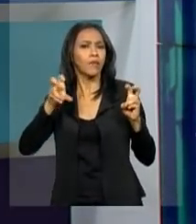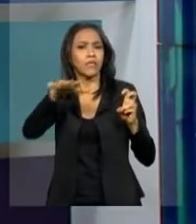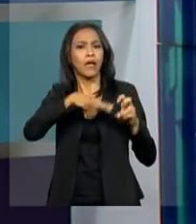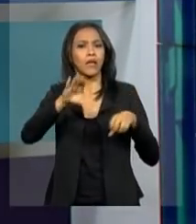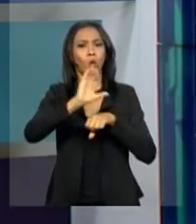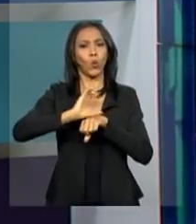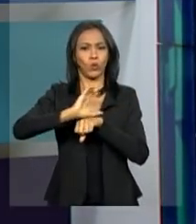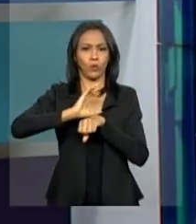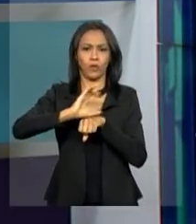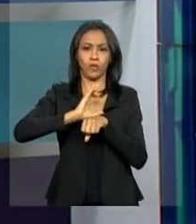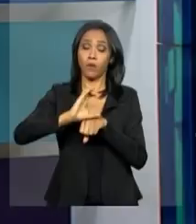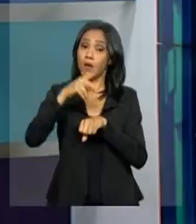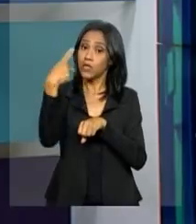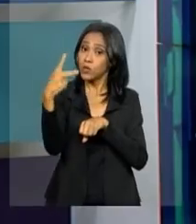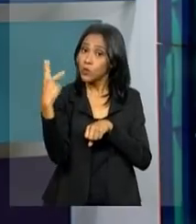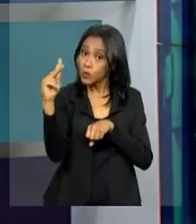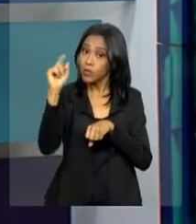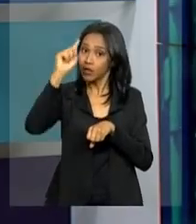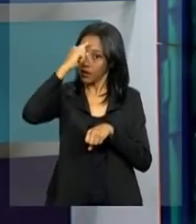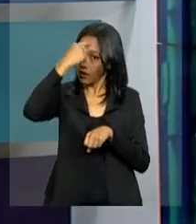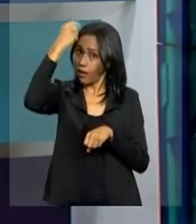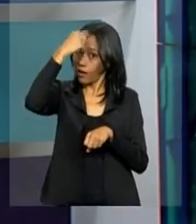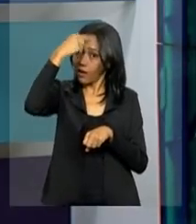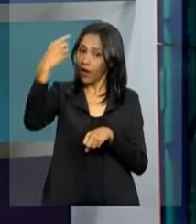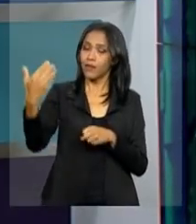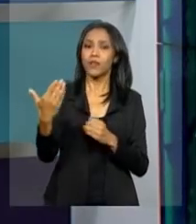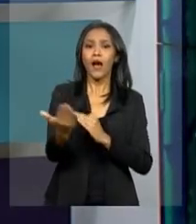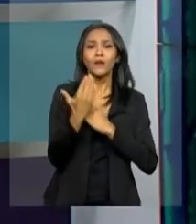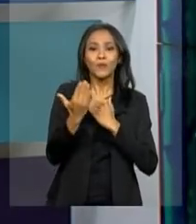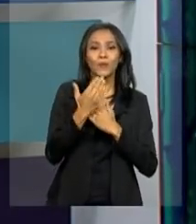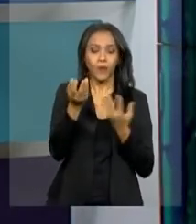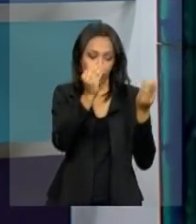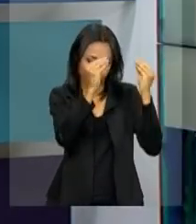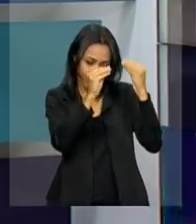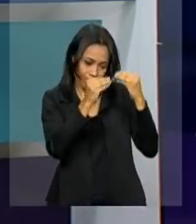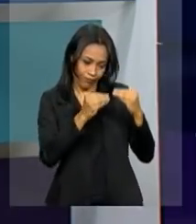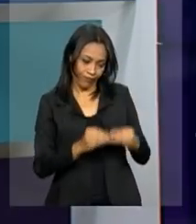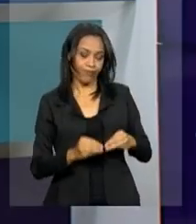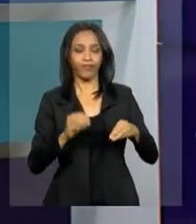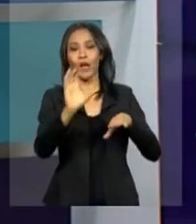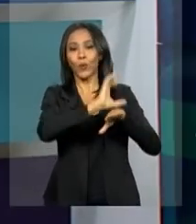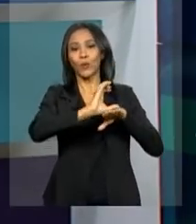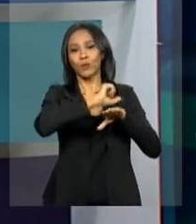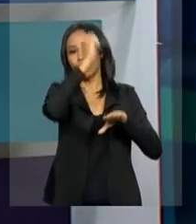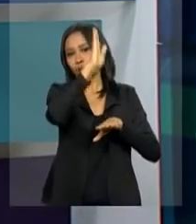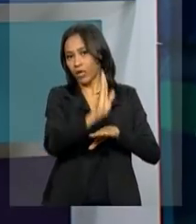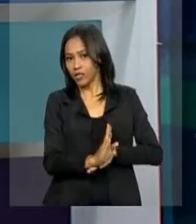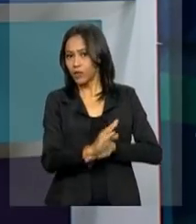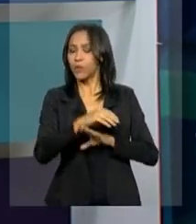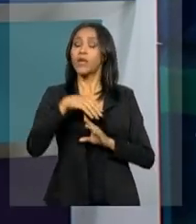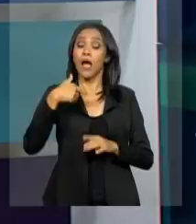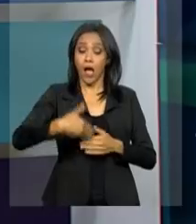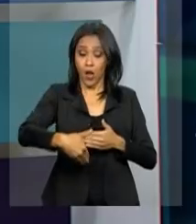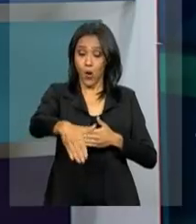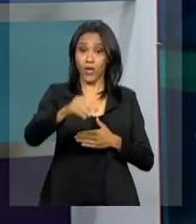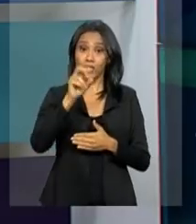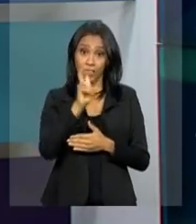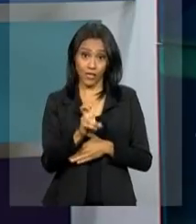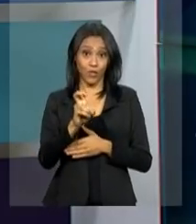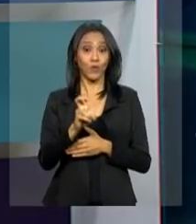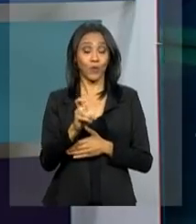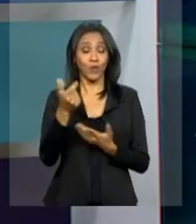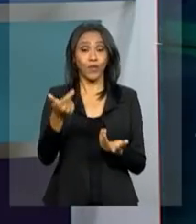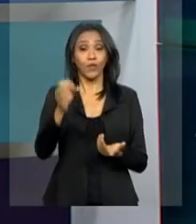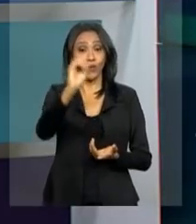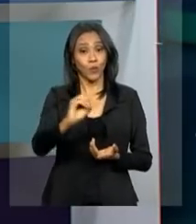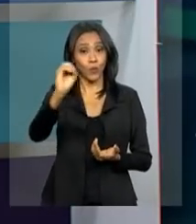As ideias dele inspiraram a Constituição Brasileira de 1988, que nesta sexta-feira, 5 de outubro, completa 30 anos.